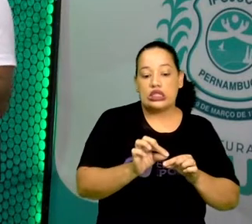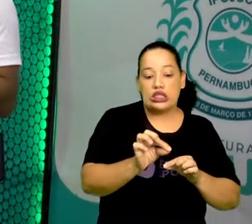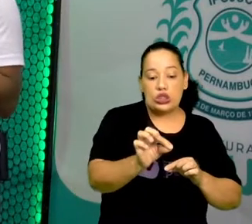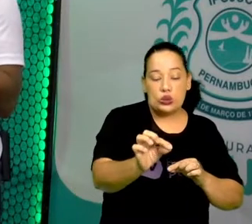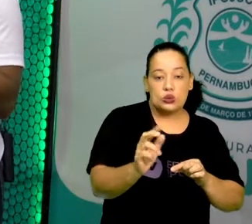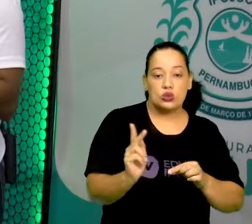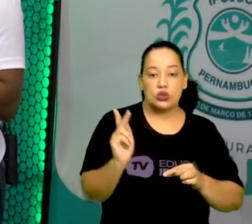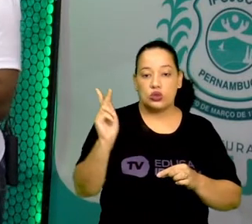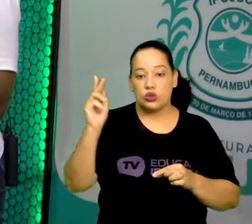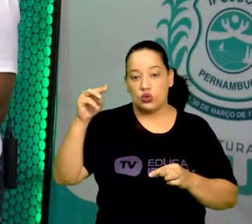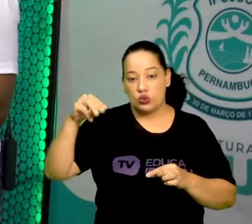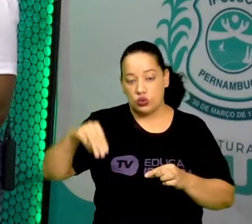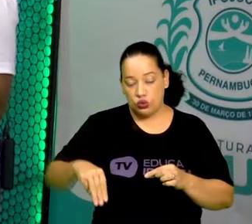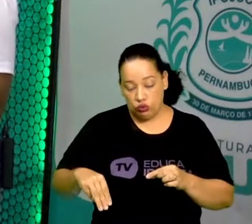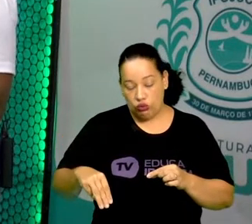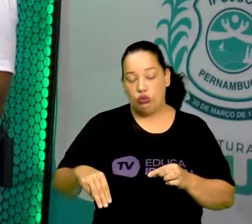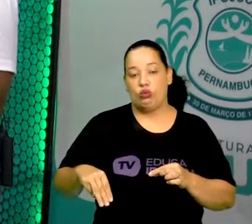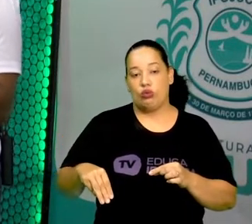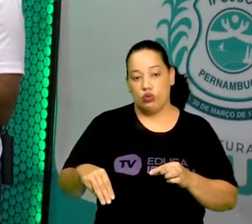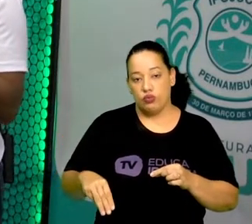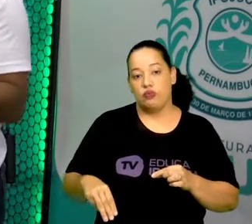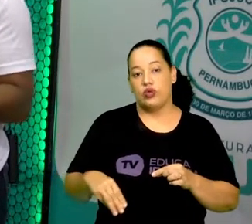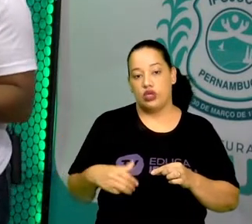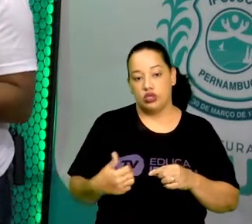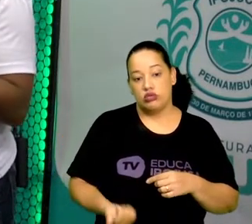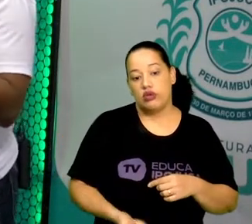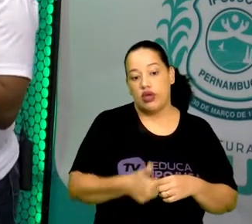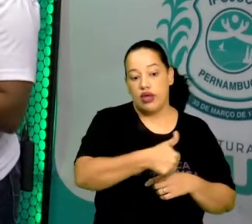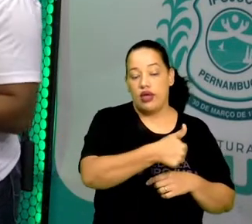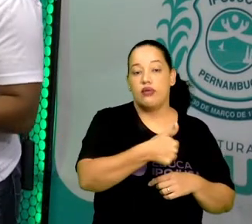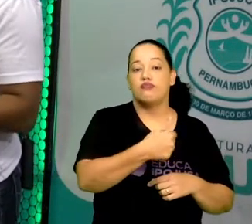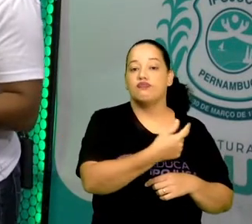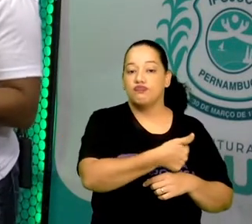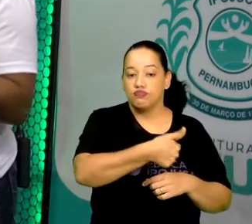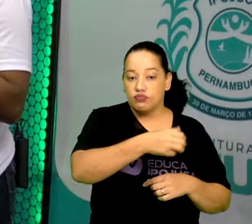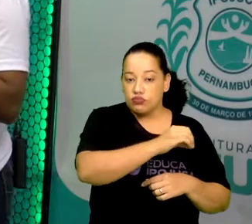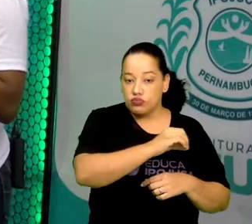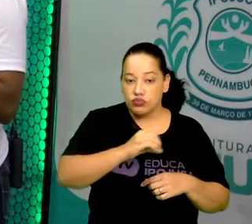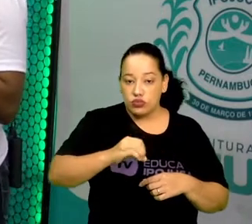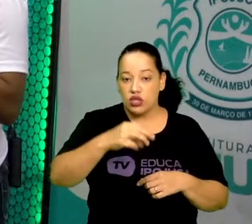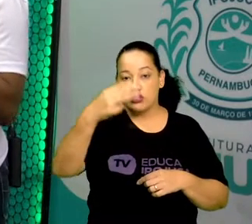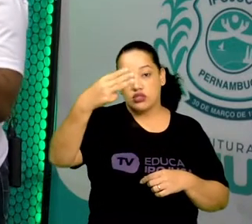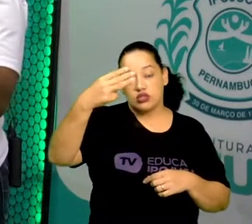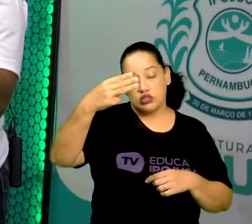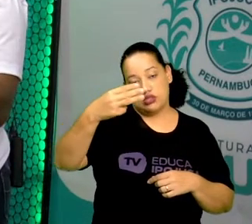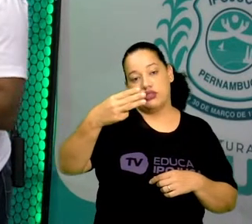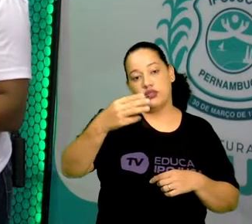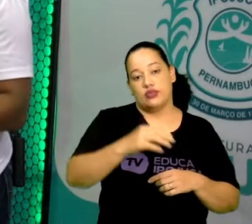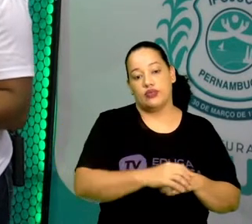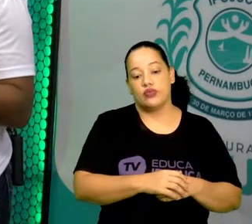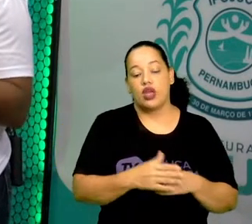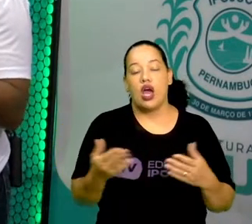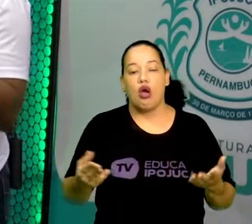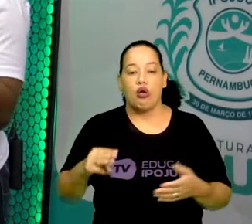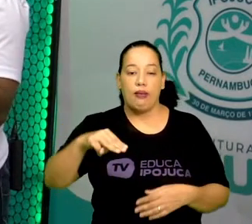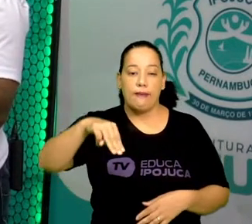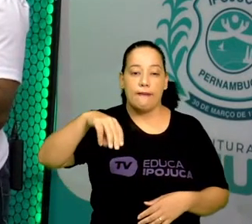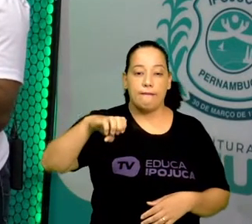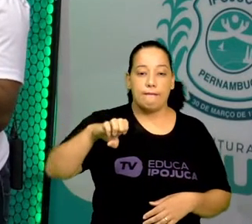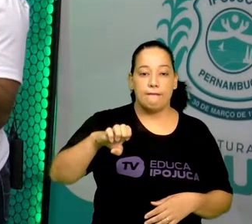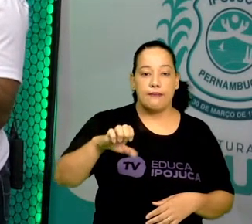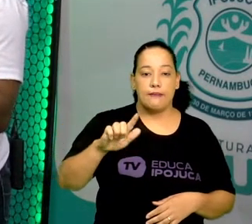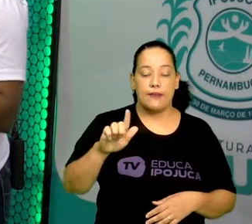que 1.000 é 10 elevado a terceira potência, o ao cubo. E o megametro, que é o